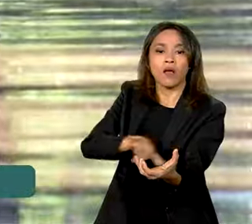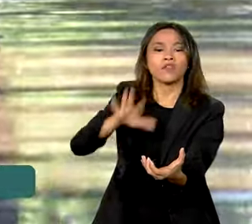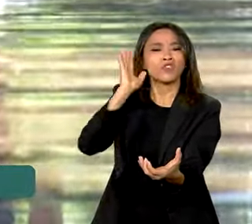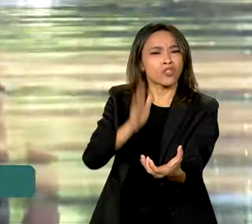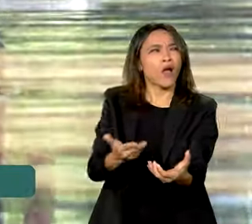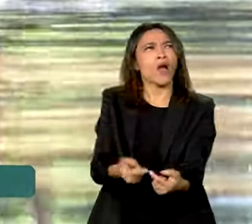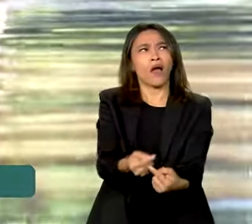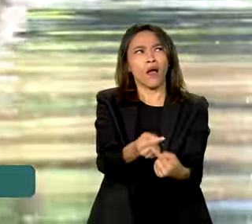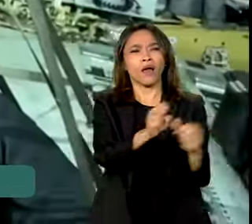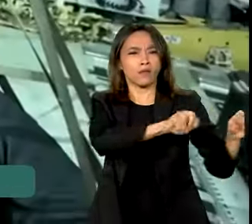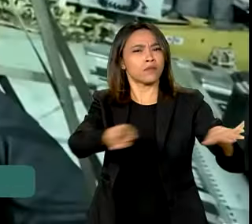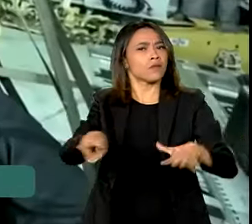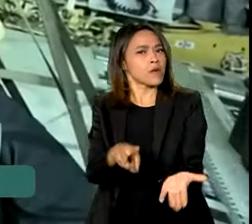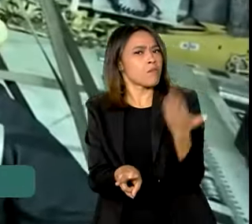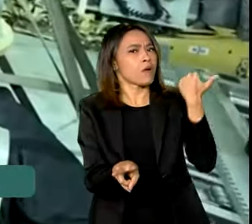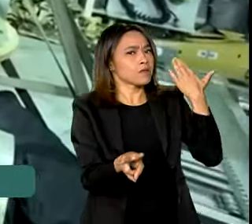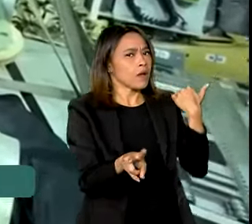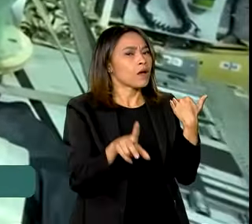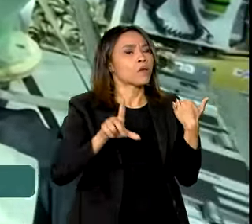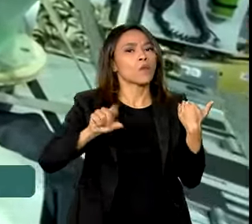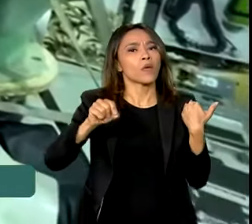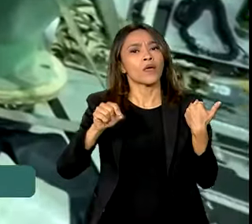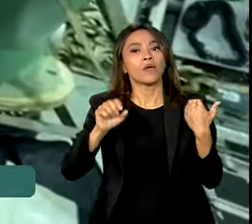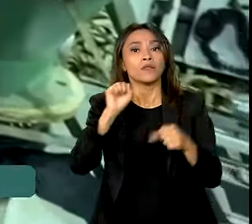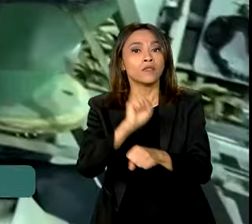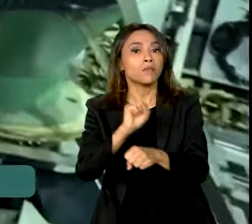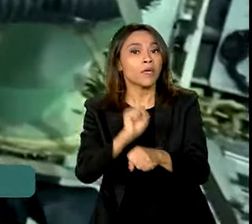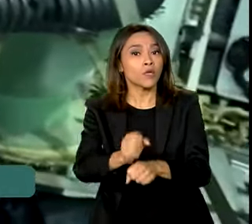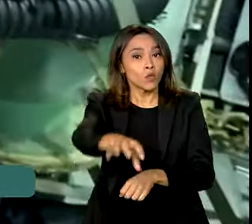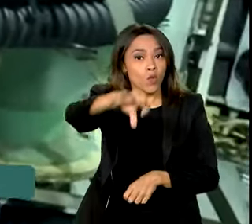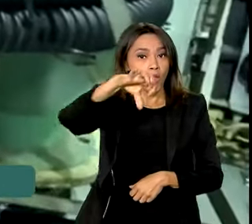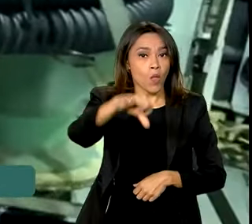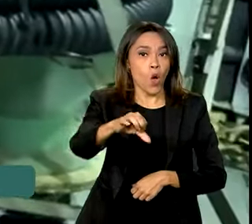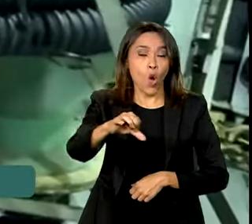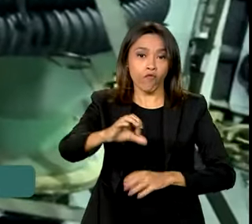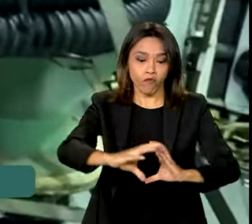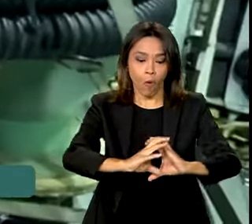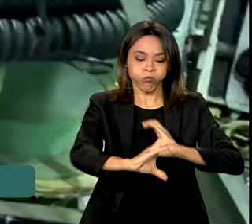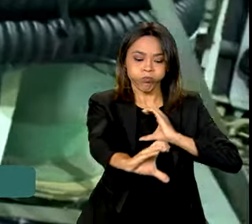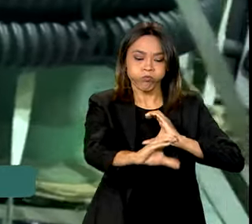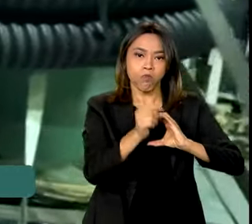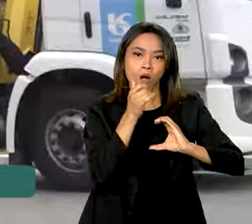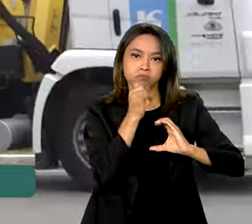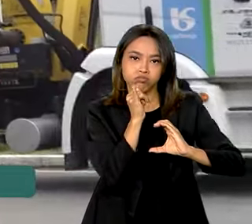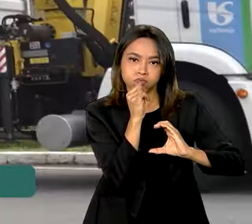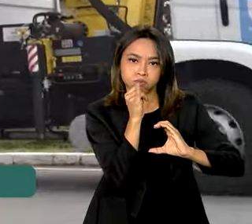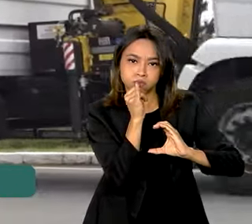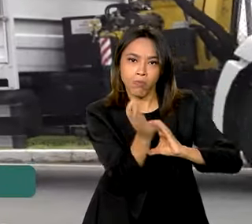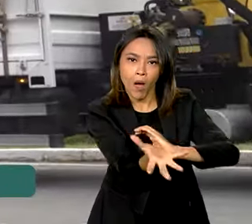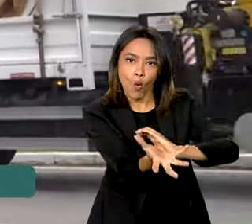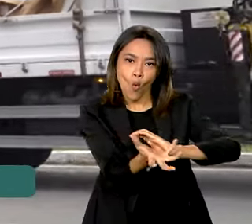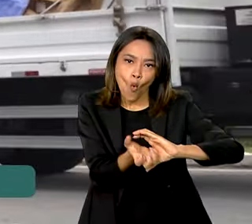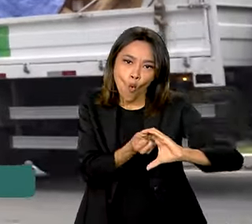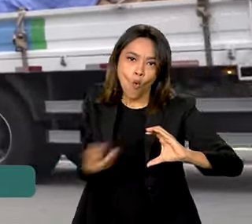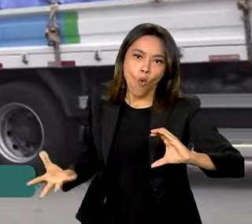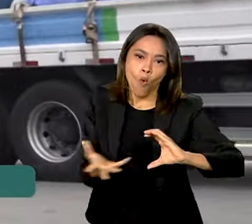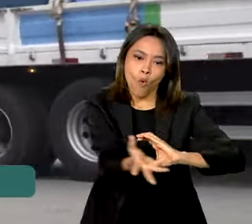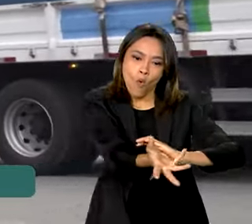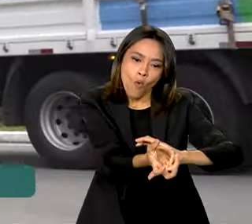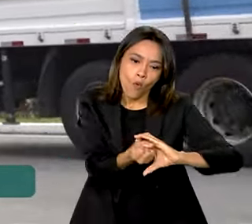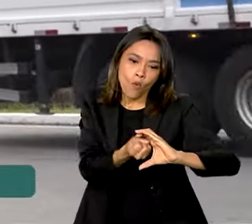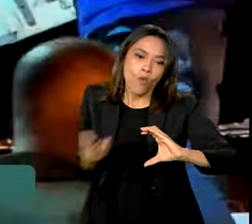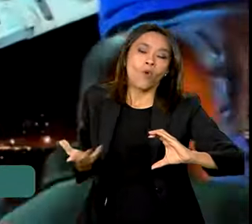desde a semana passada, a chegada de nove bombas ao Rio Grande do Sul. Elas foram cedidas